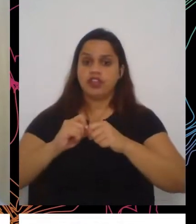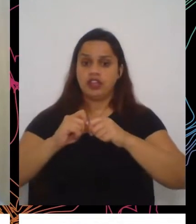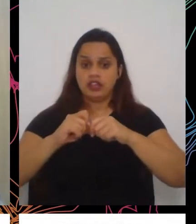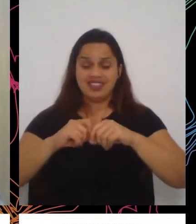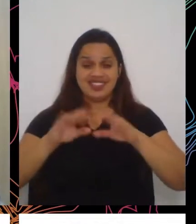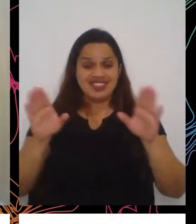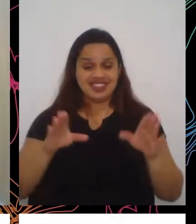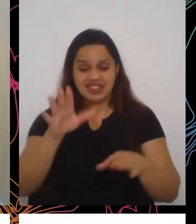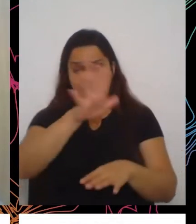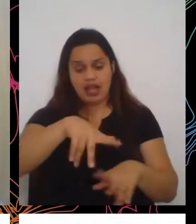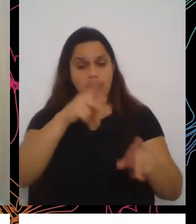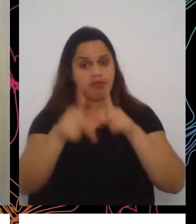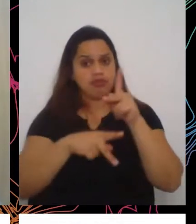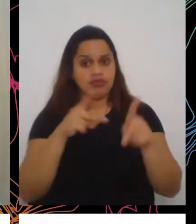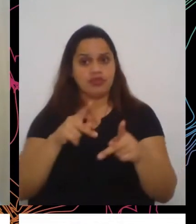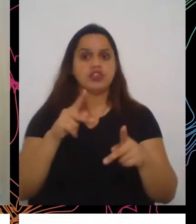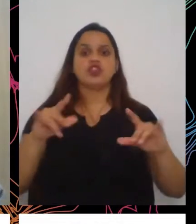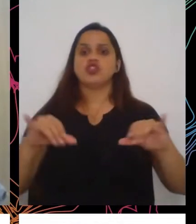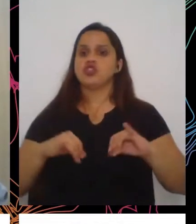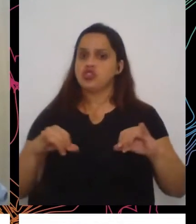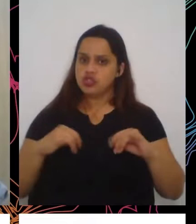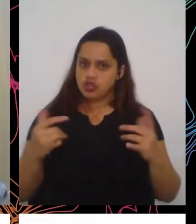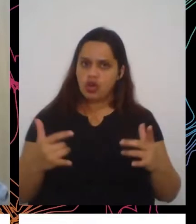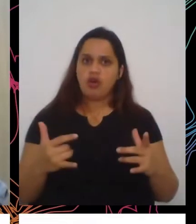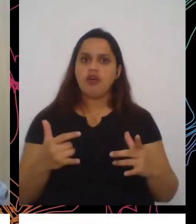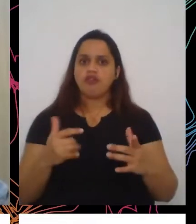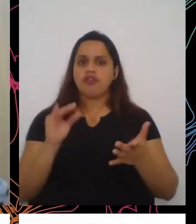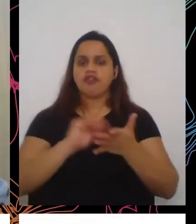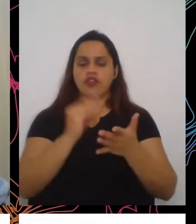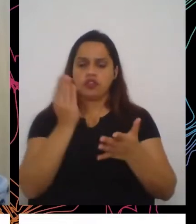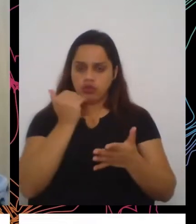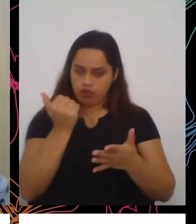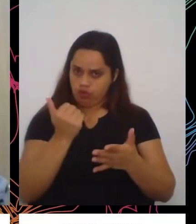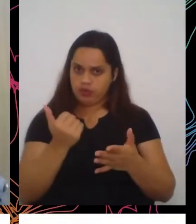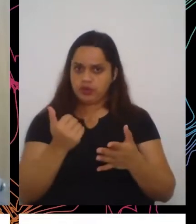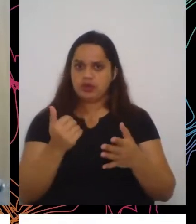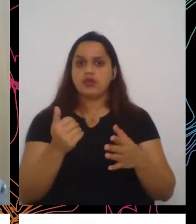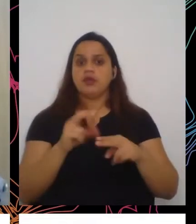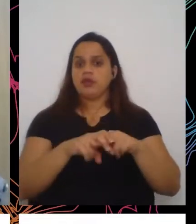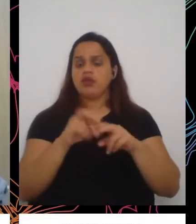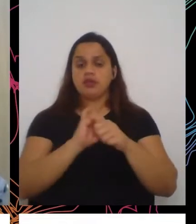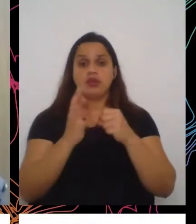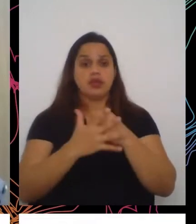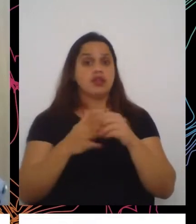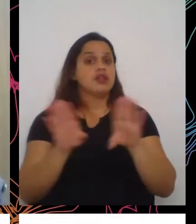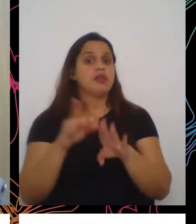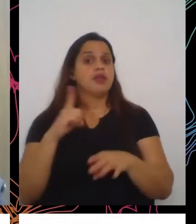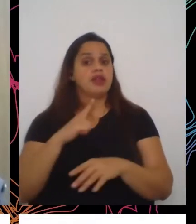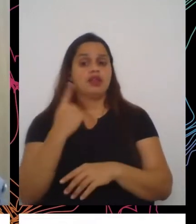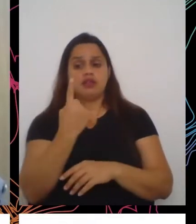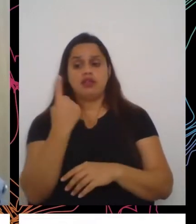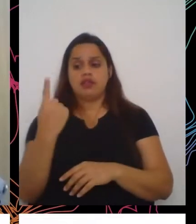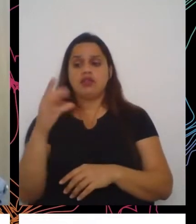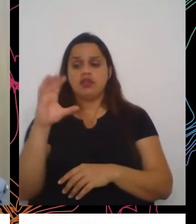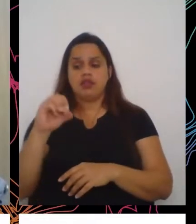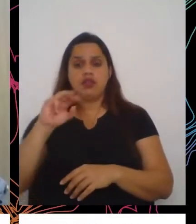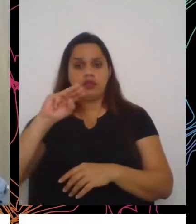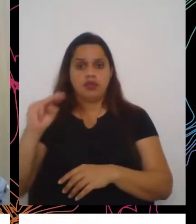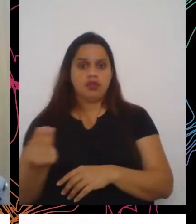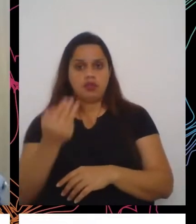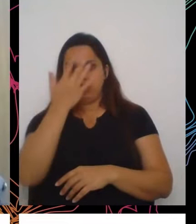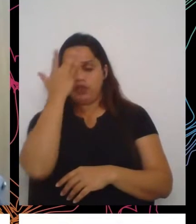insegurança alimentar com a pandemia, nós também tivemos 110 milhões de pessoas inscritas ou solicitantes desse auxílio